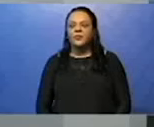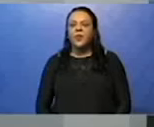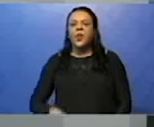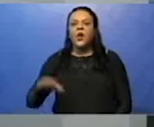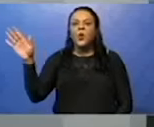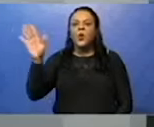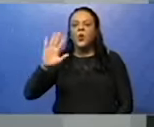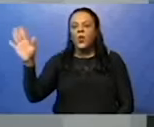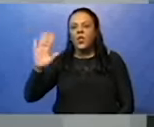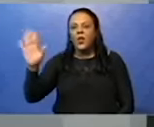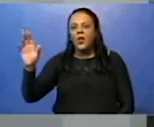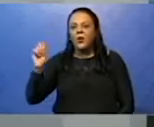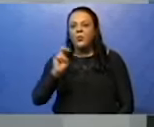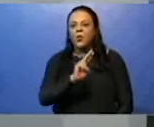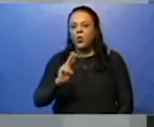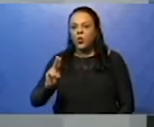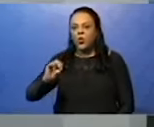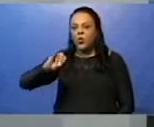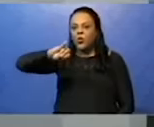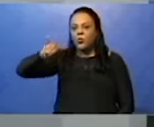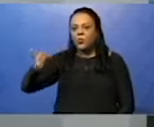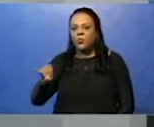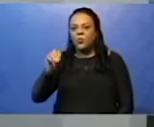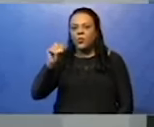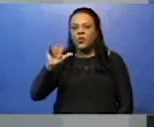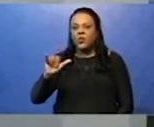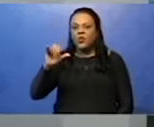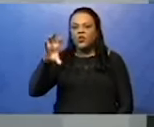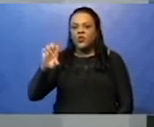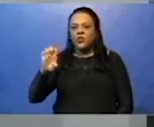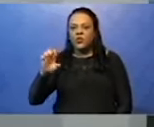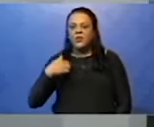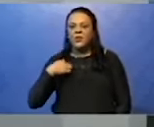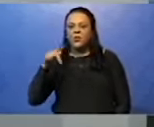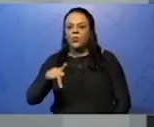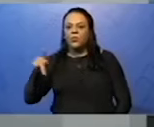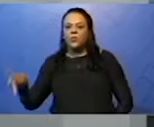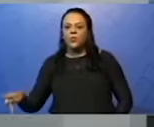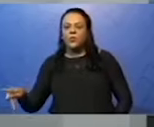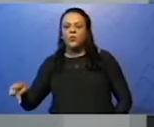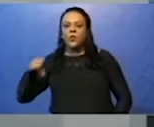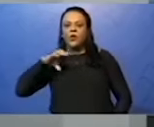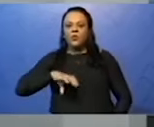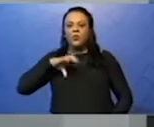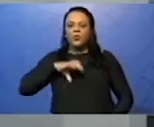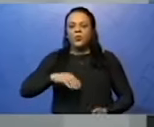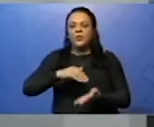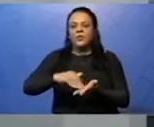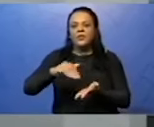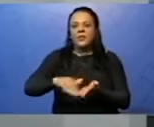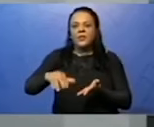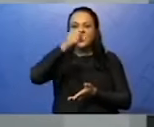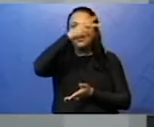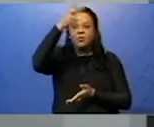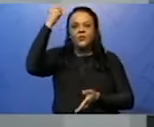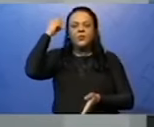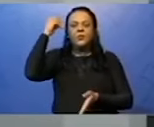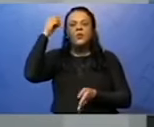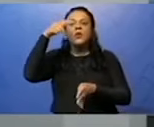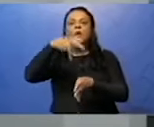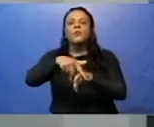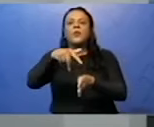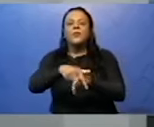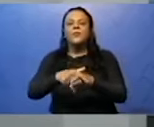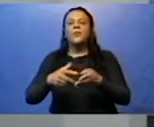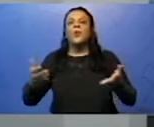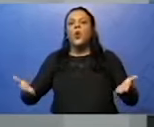Olá, meu nome é Joyce, eu sou professora de língua portuguesa da Secretaria de Educação de Barretos. Hoje nós